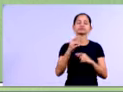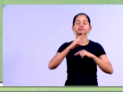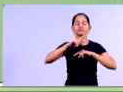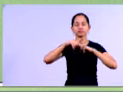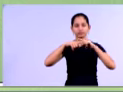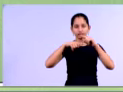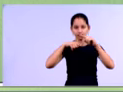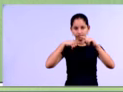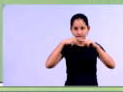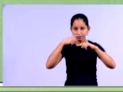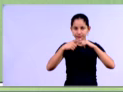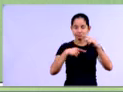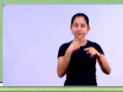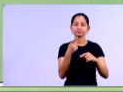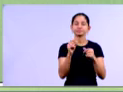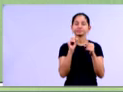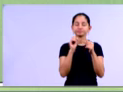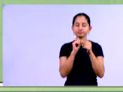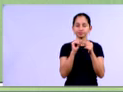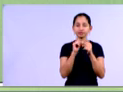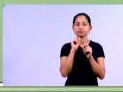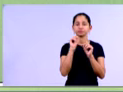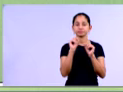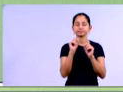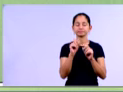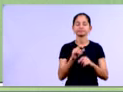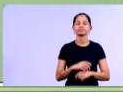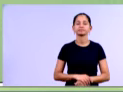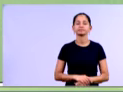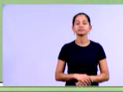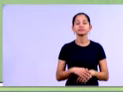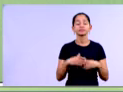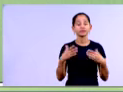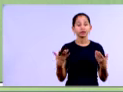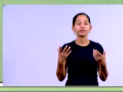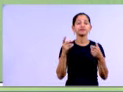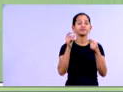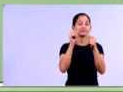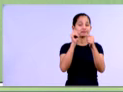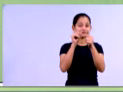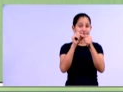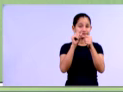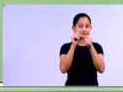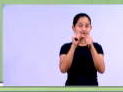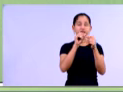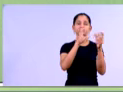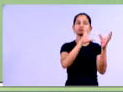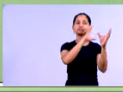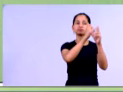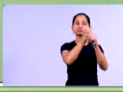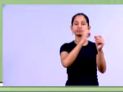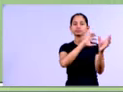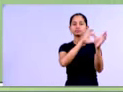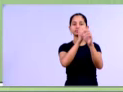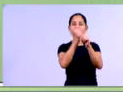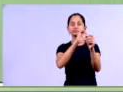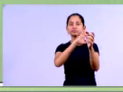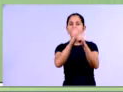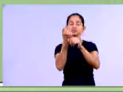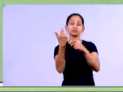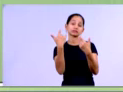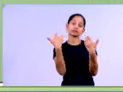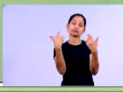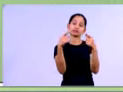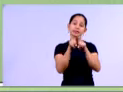,24255. Então, fazendo aí as somas, né, com essas respectivas subtrações,